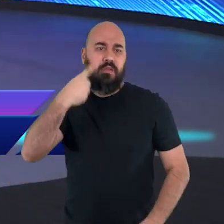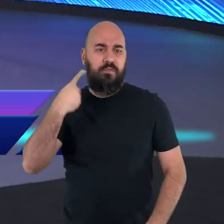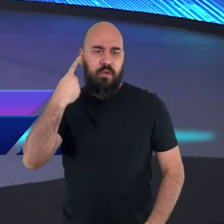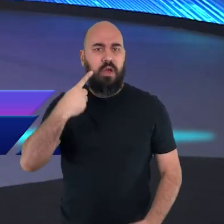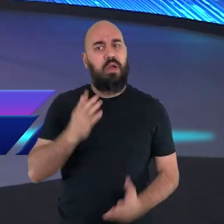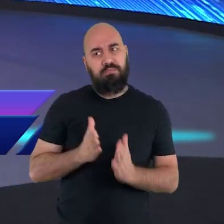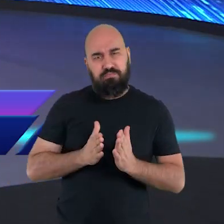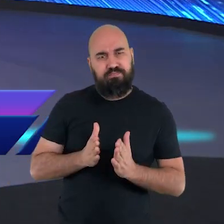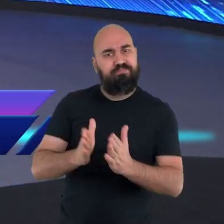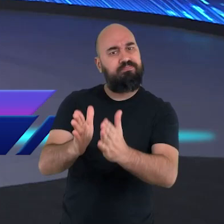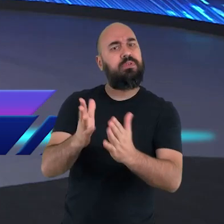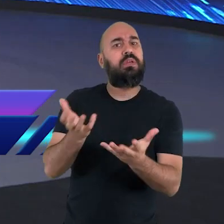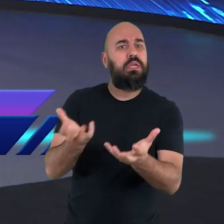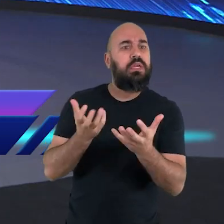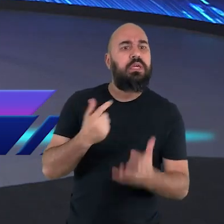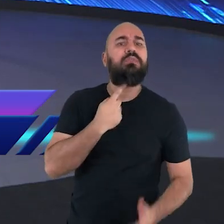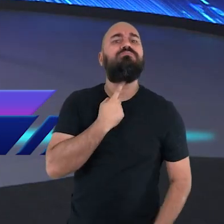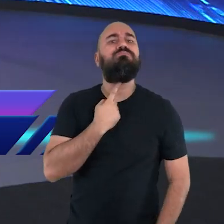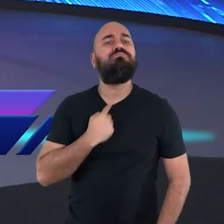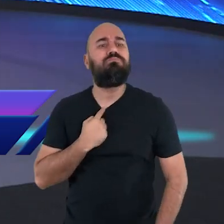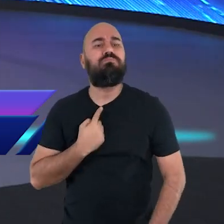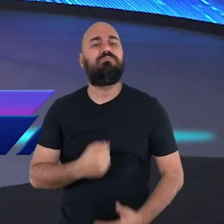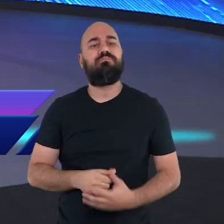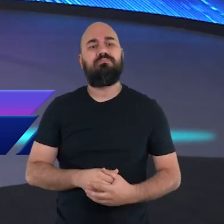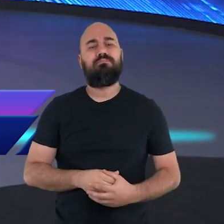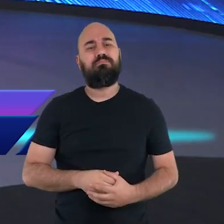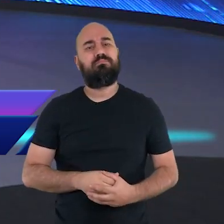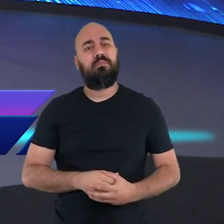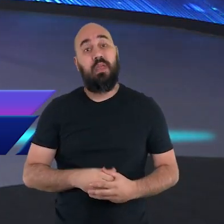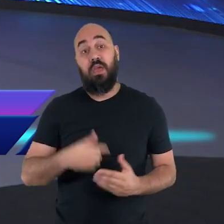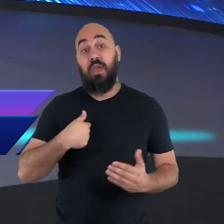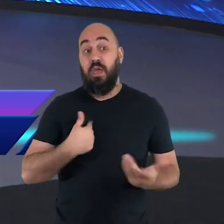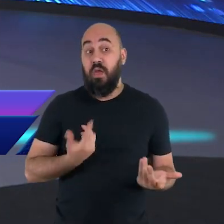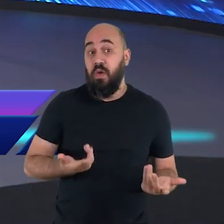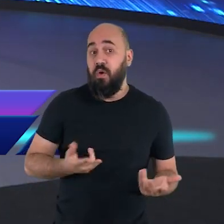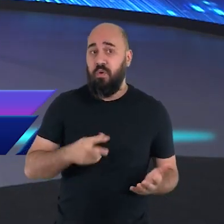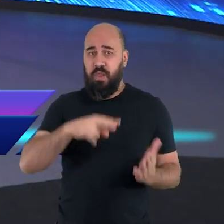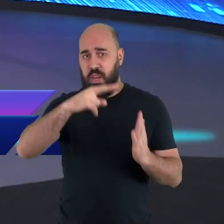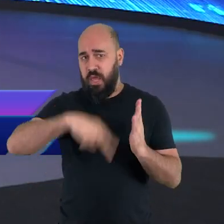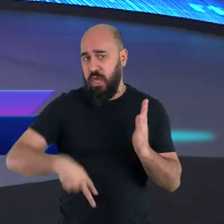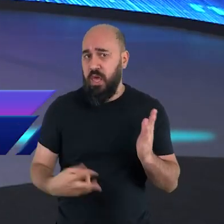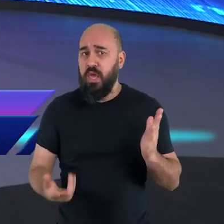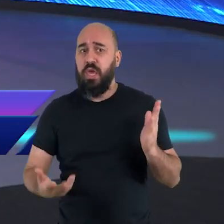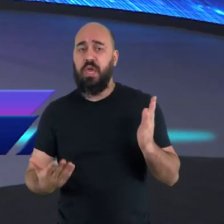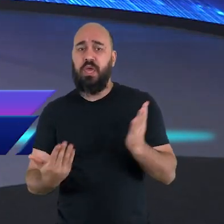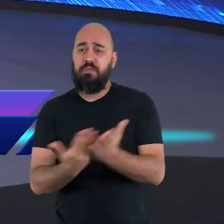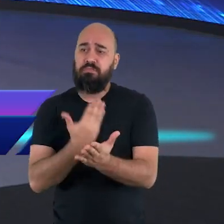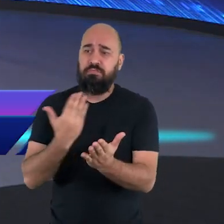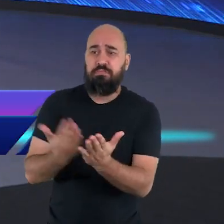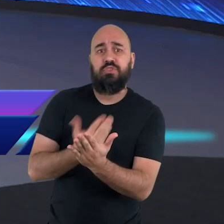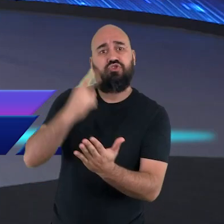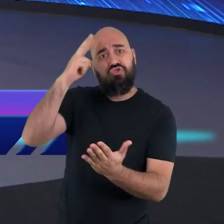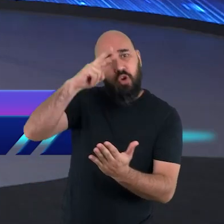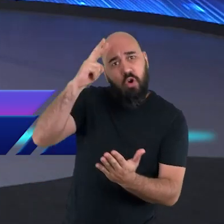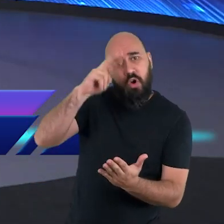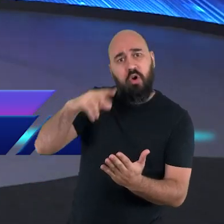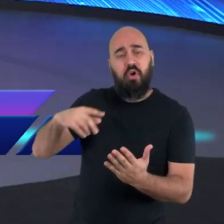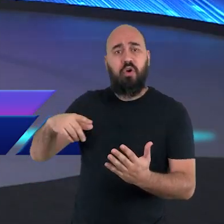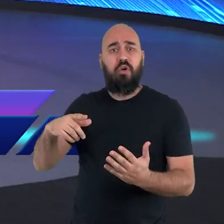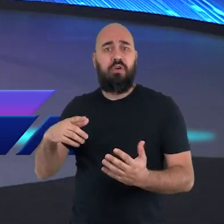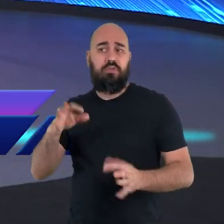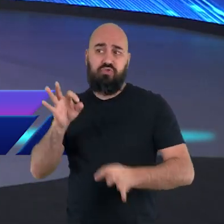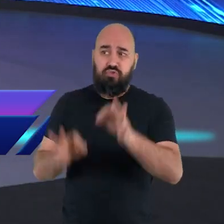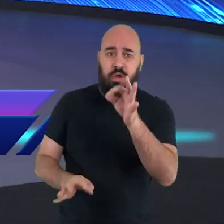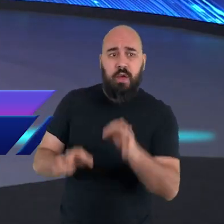Eu acompanhava, lia situações e histórias que tinham a ver com julgamentos, porque sempre me encantava as